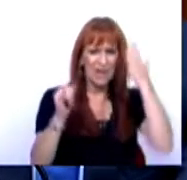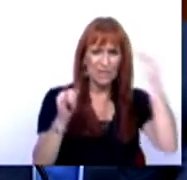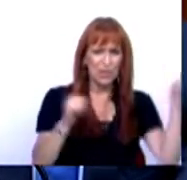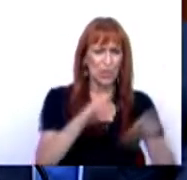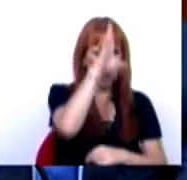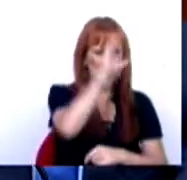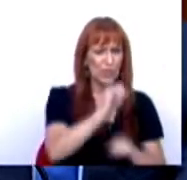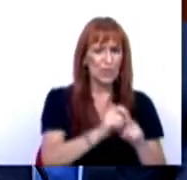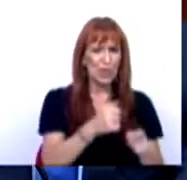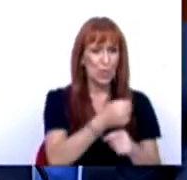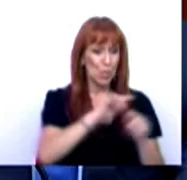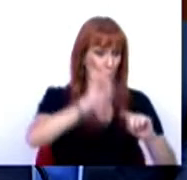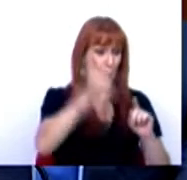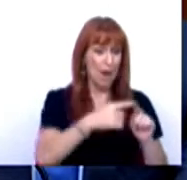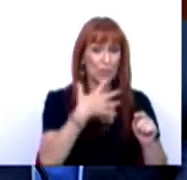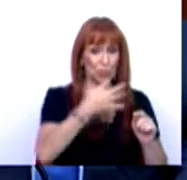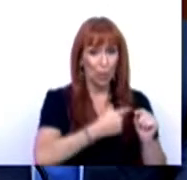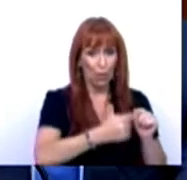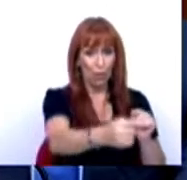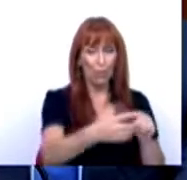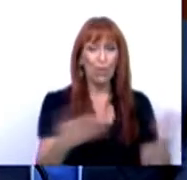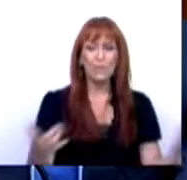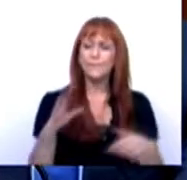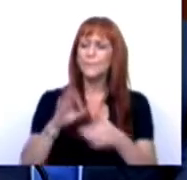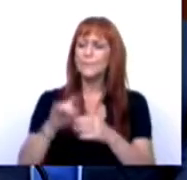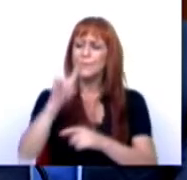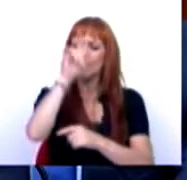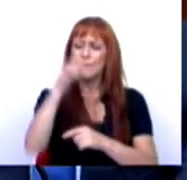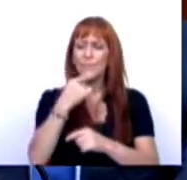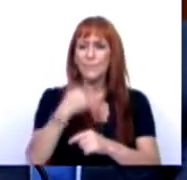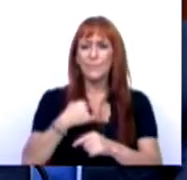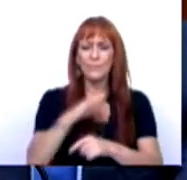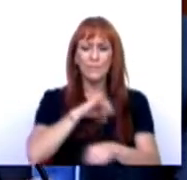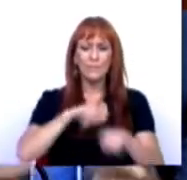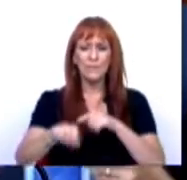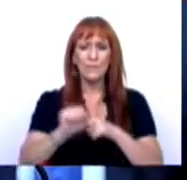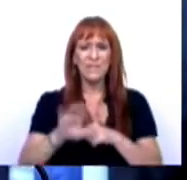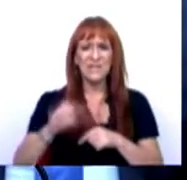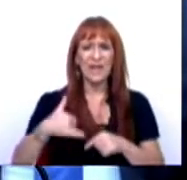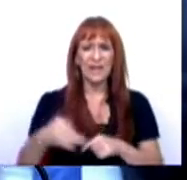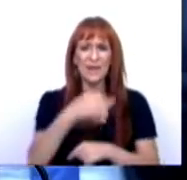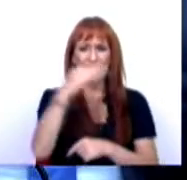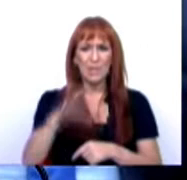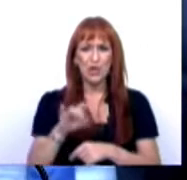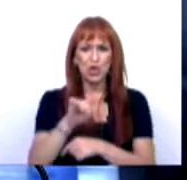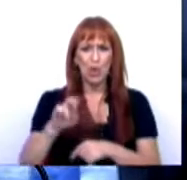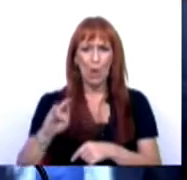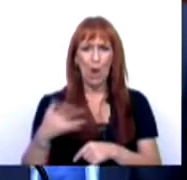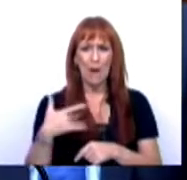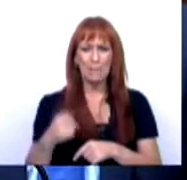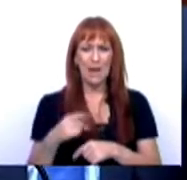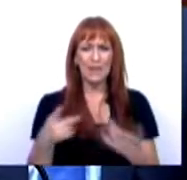pelo Governo para o conjunto do ano. Em relação à questão colocada pelo Sr. Deputado do CDS, João Almeida,